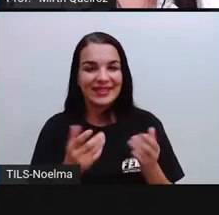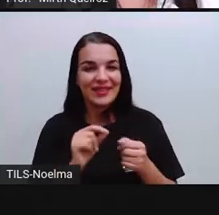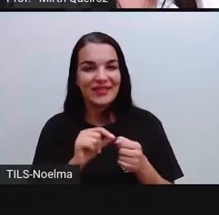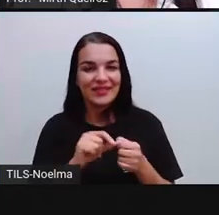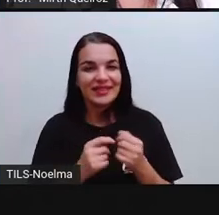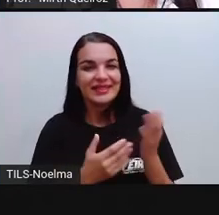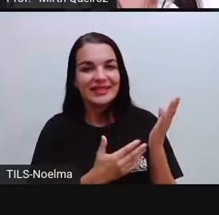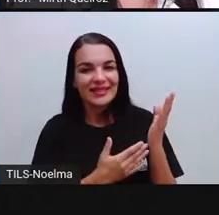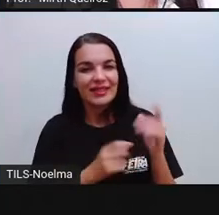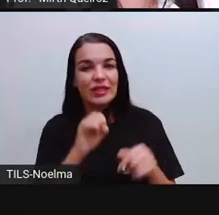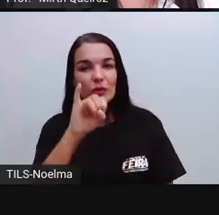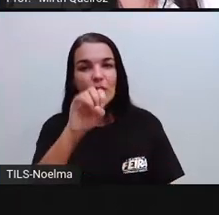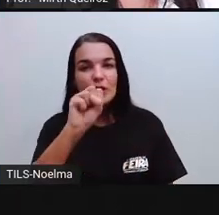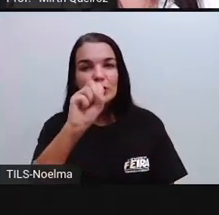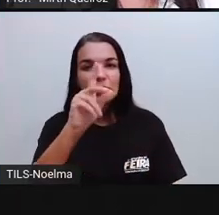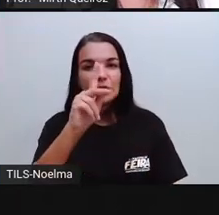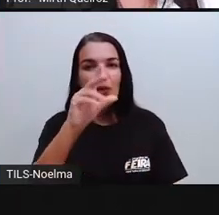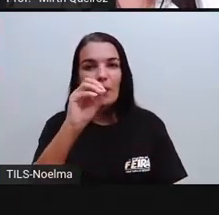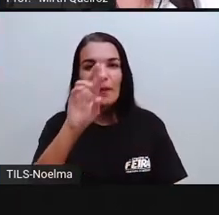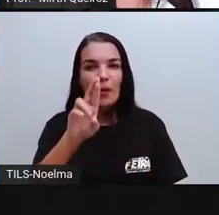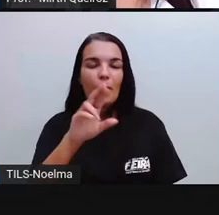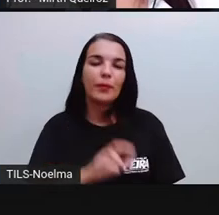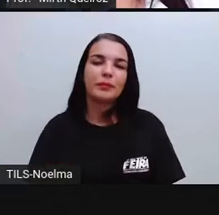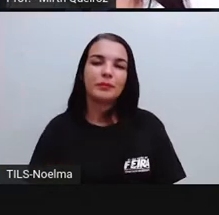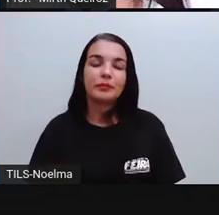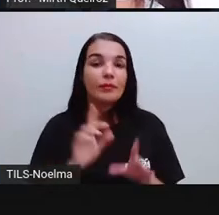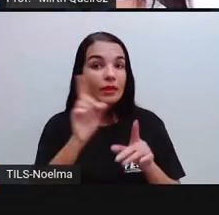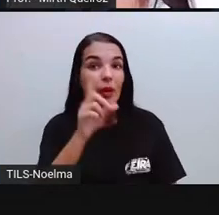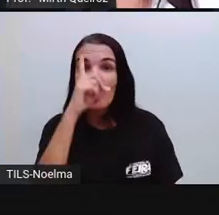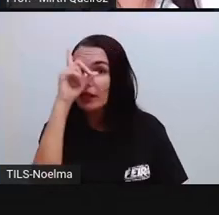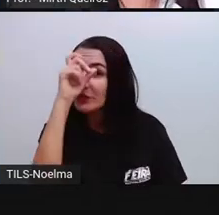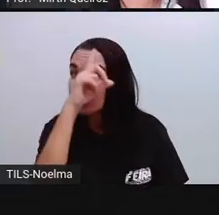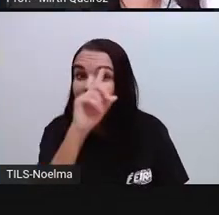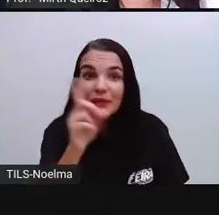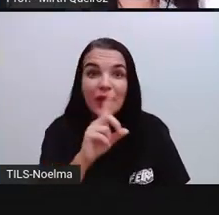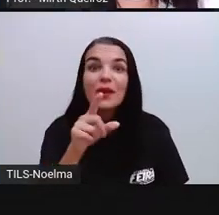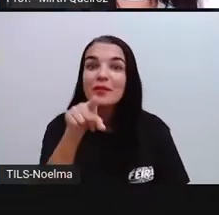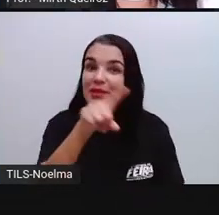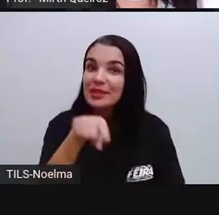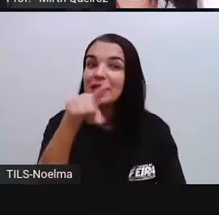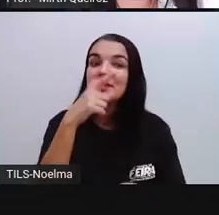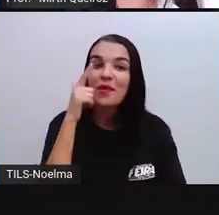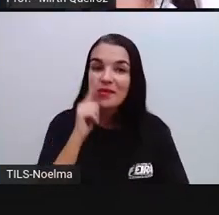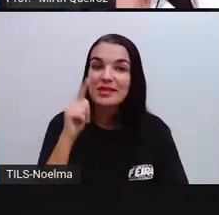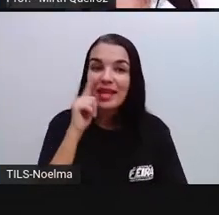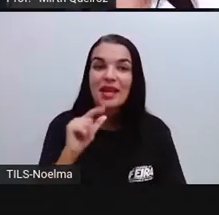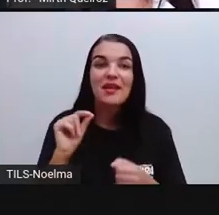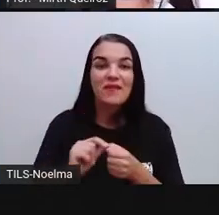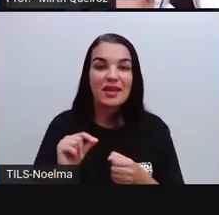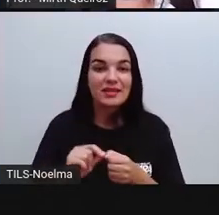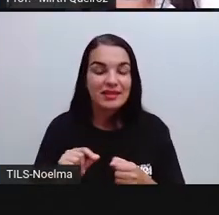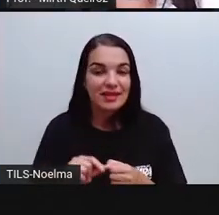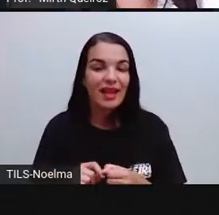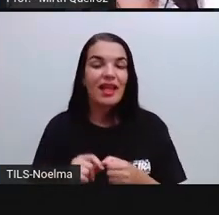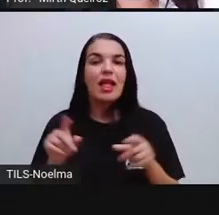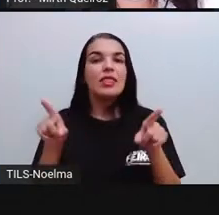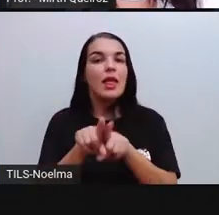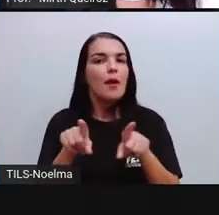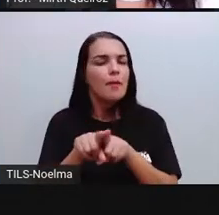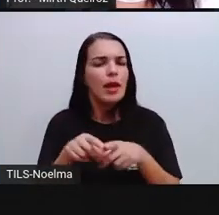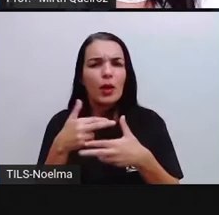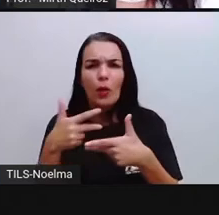a partir do isopor. Não é difícil, dá para vocês fazerem. Os materiais são